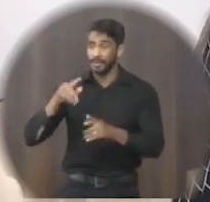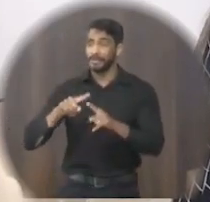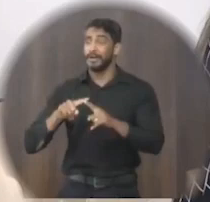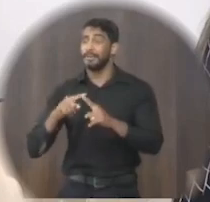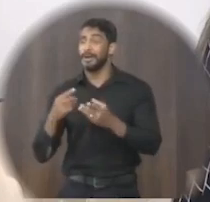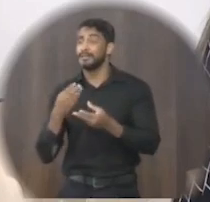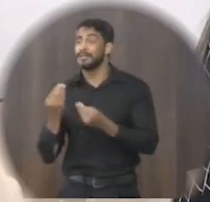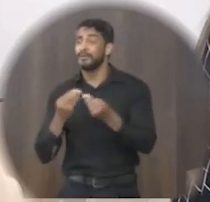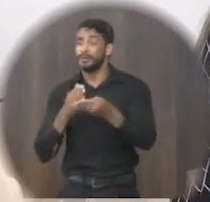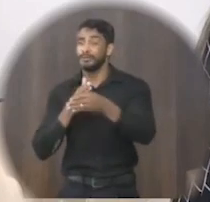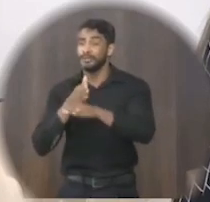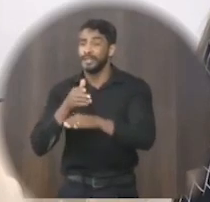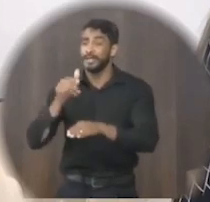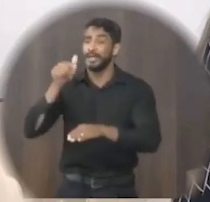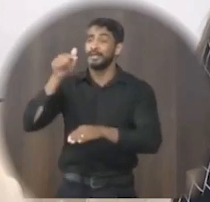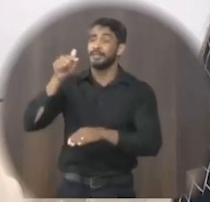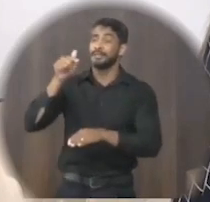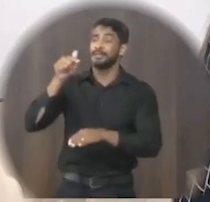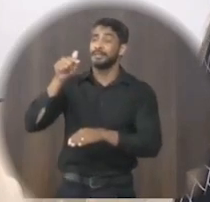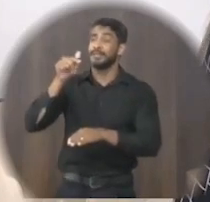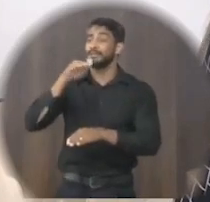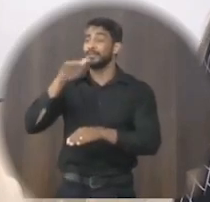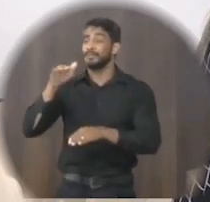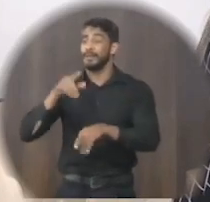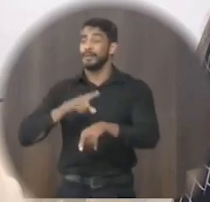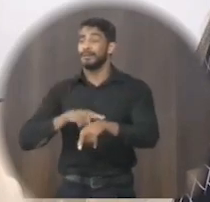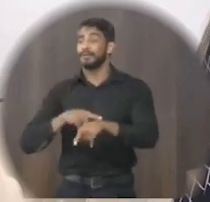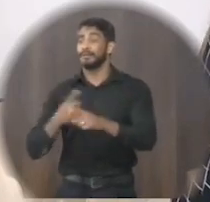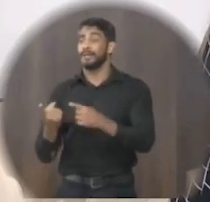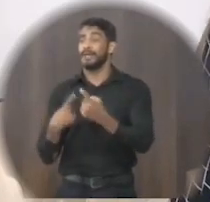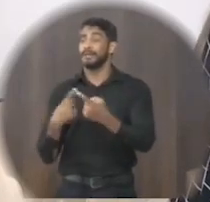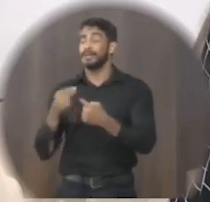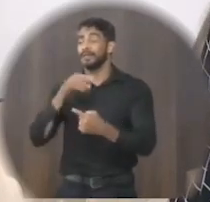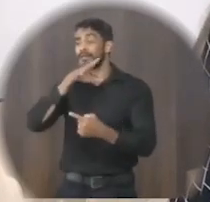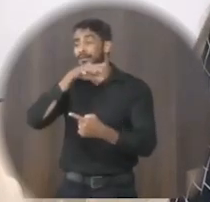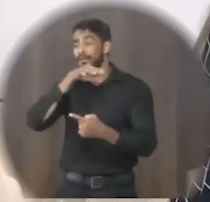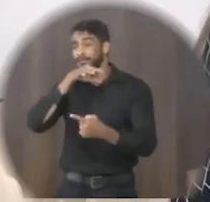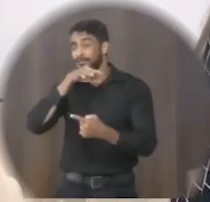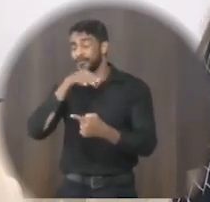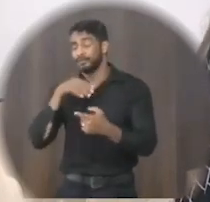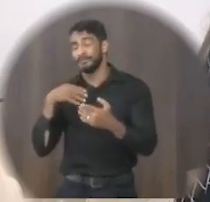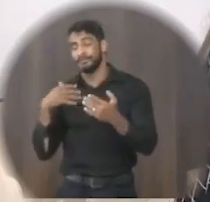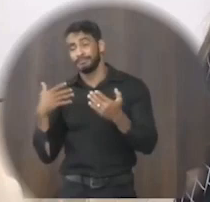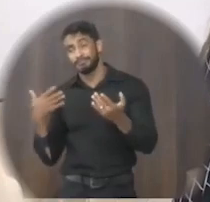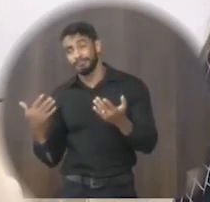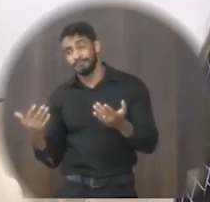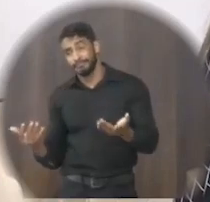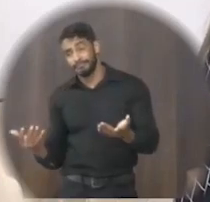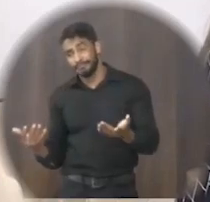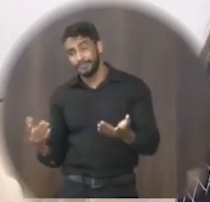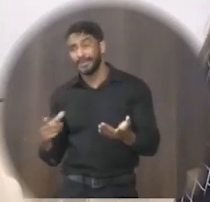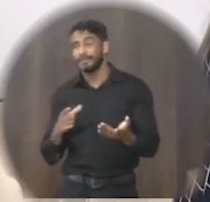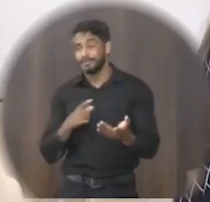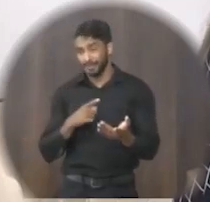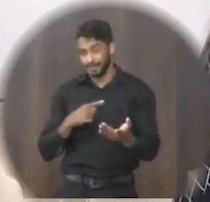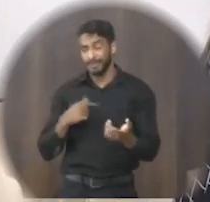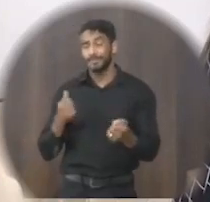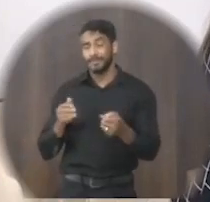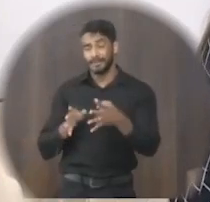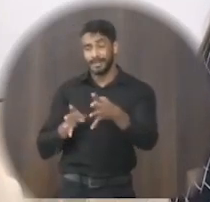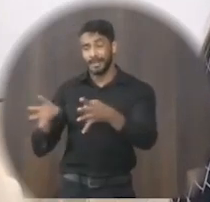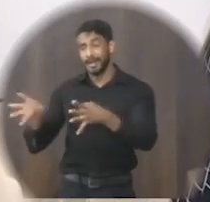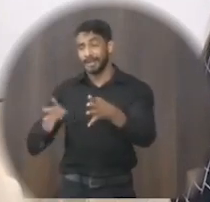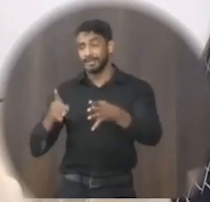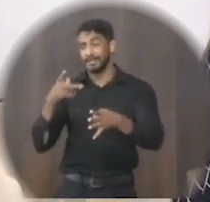que como que ele ia chegar 7h30 de acordo da estrada então tem que dar esse acesso dessa